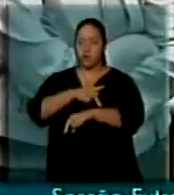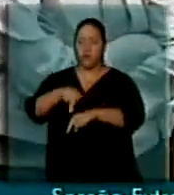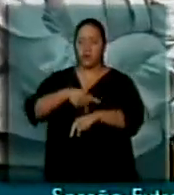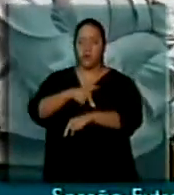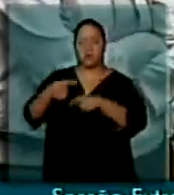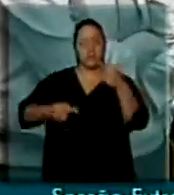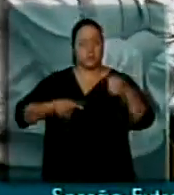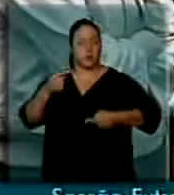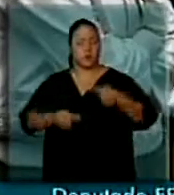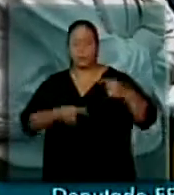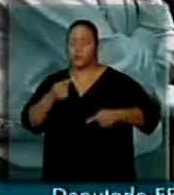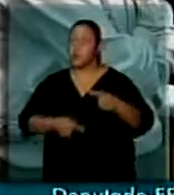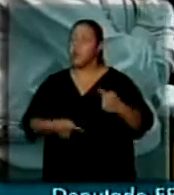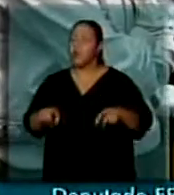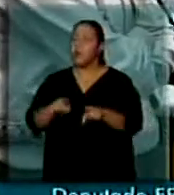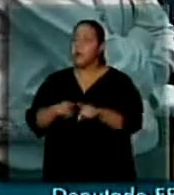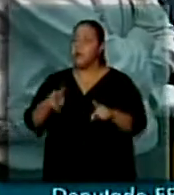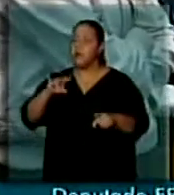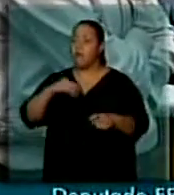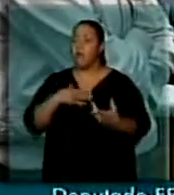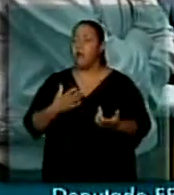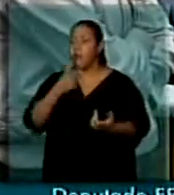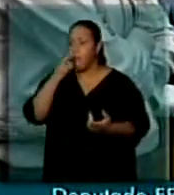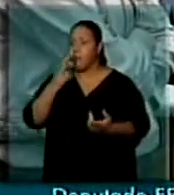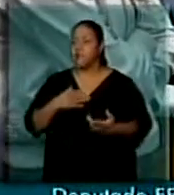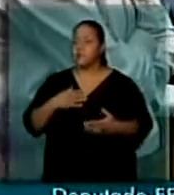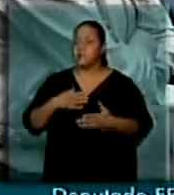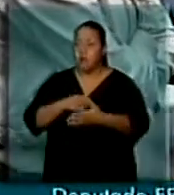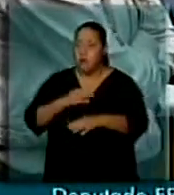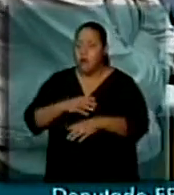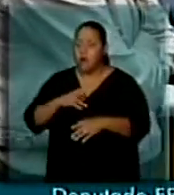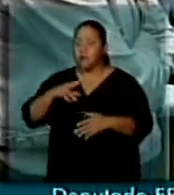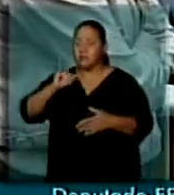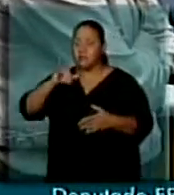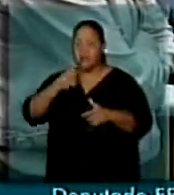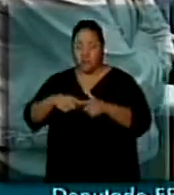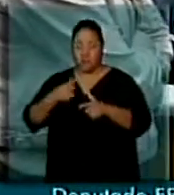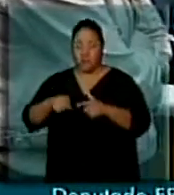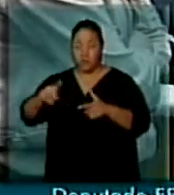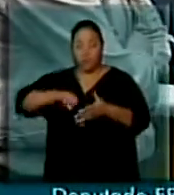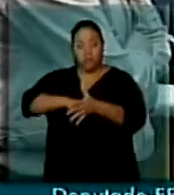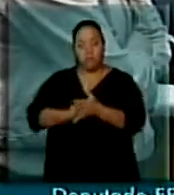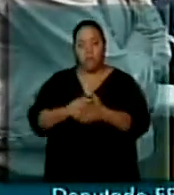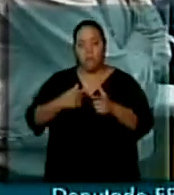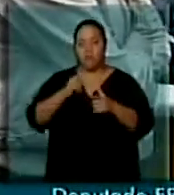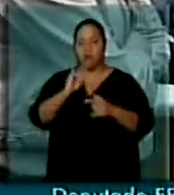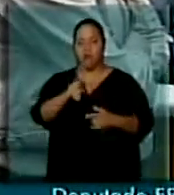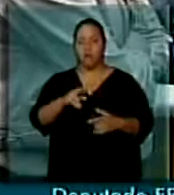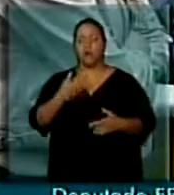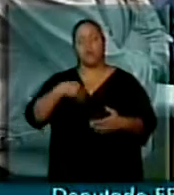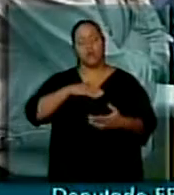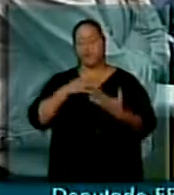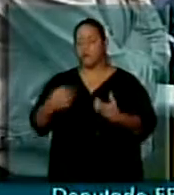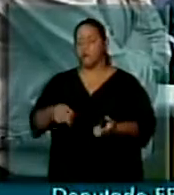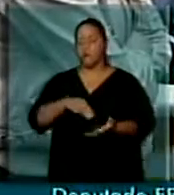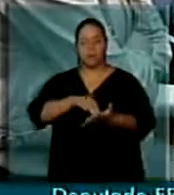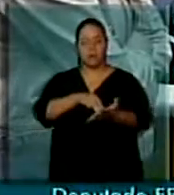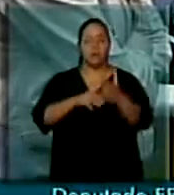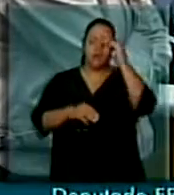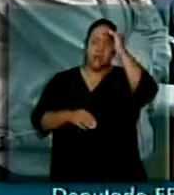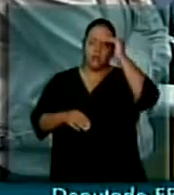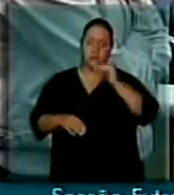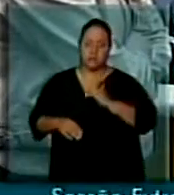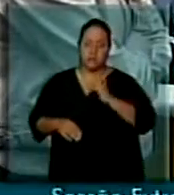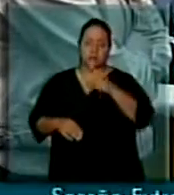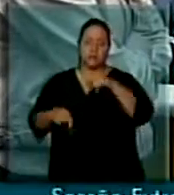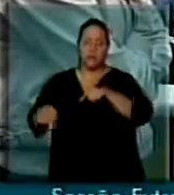enquadrar e ampliar o bloqueio naquele país. Por isso que nós somos contra esta moção. respeitamos a que é